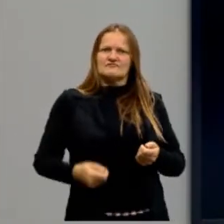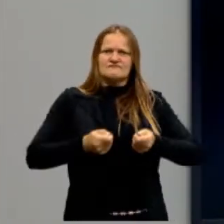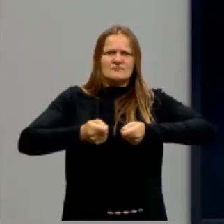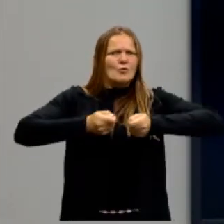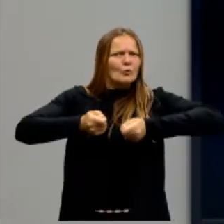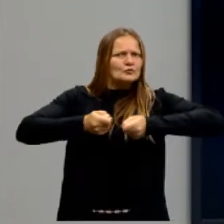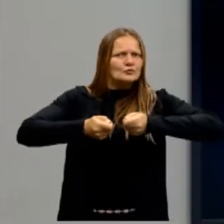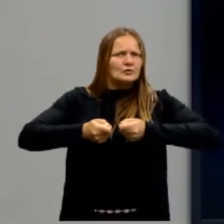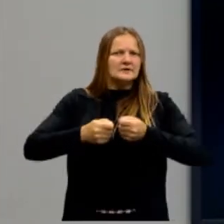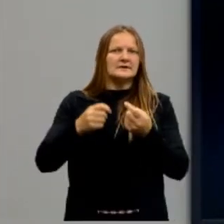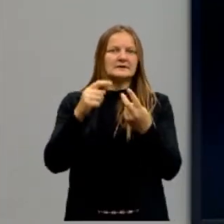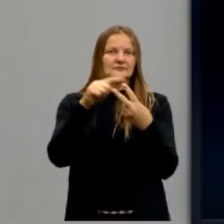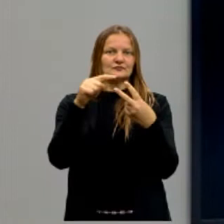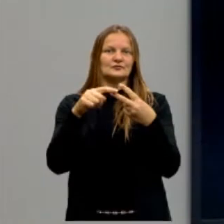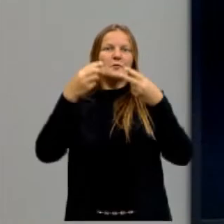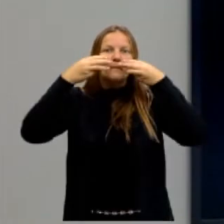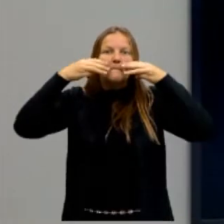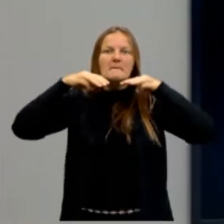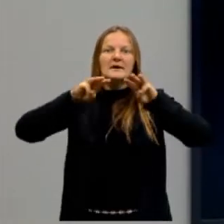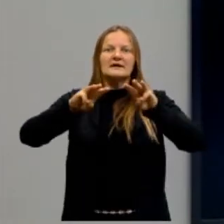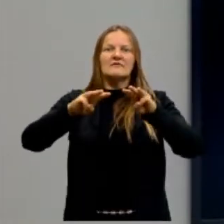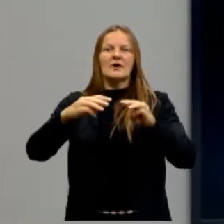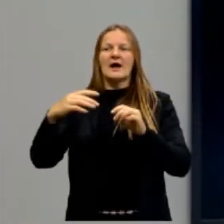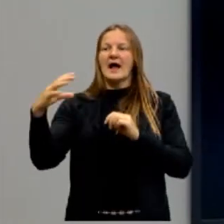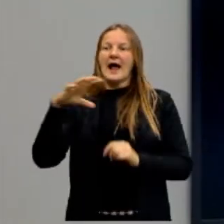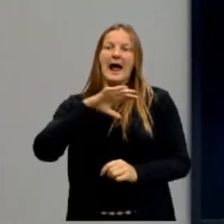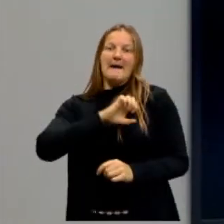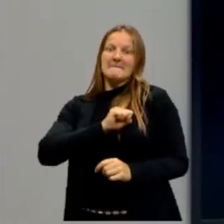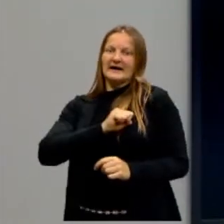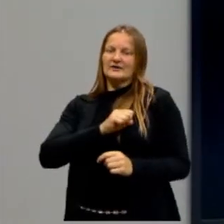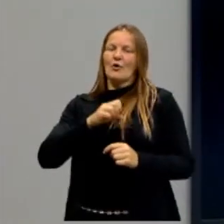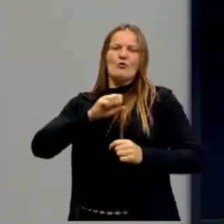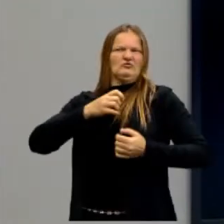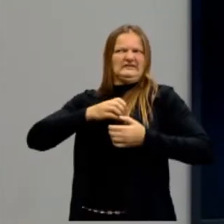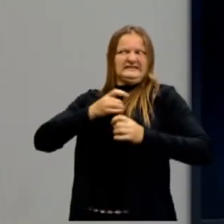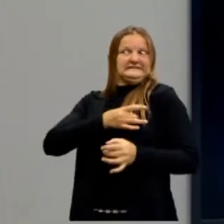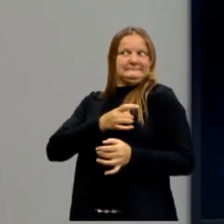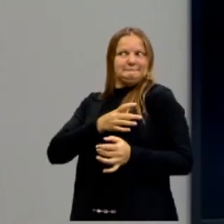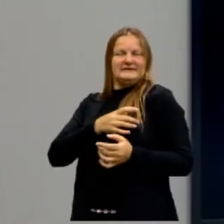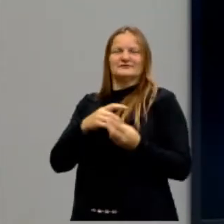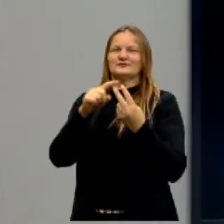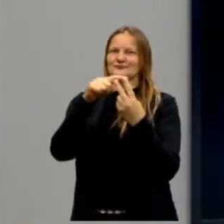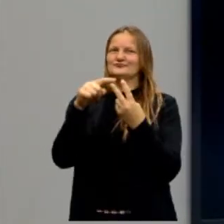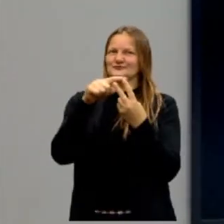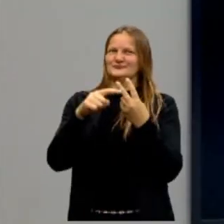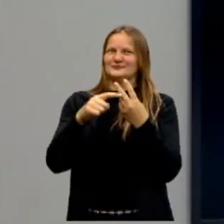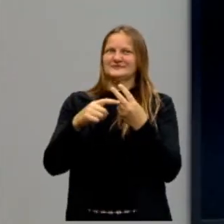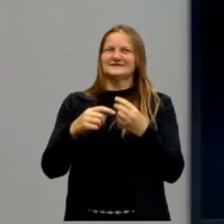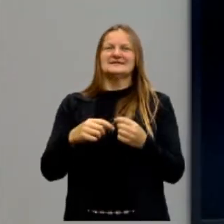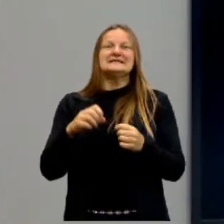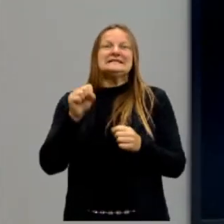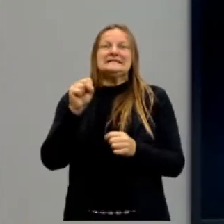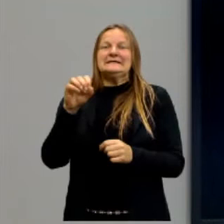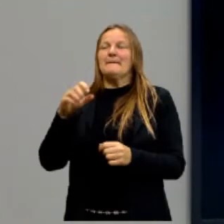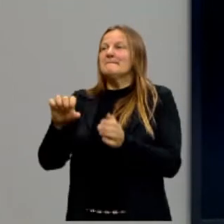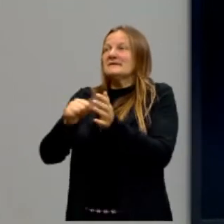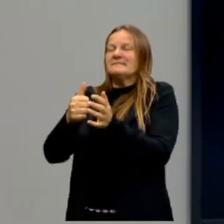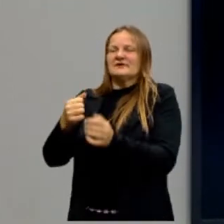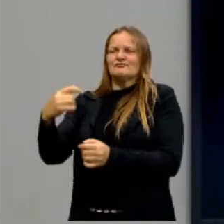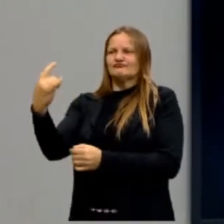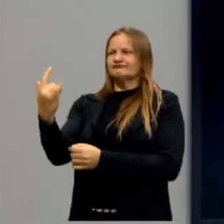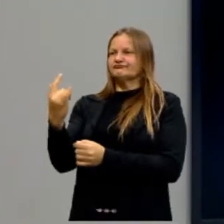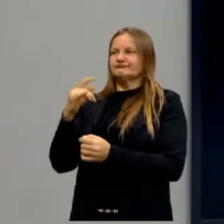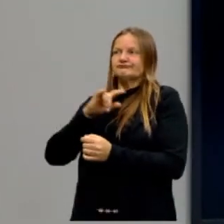princípios básicos, segundo Maquiavel, ser amado ou ser temido. Primeiro, o governante ser amado. E se não for amado? Aí sim tem tem medo.